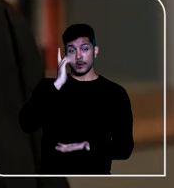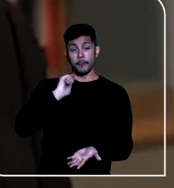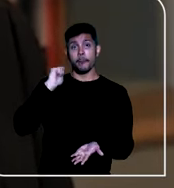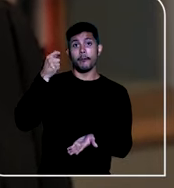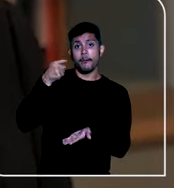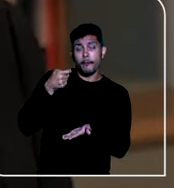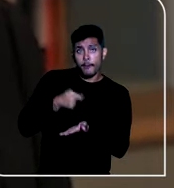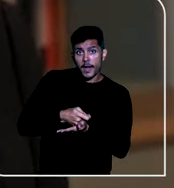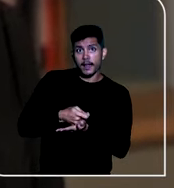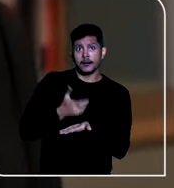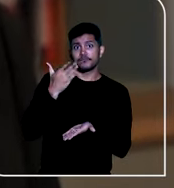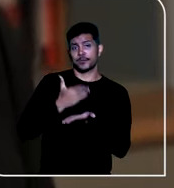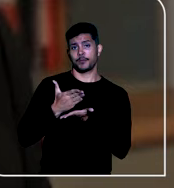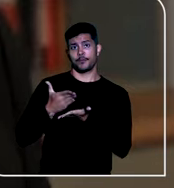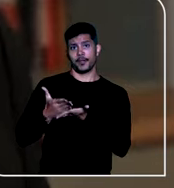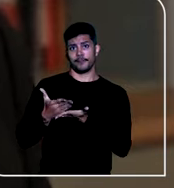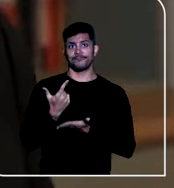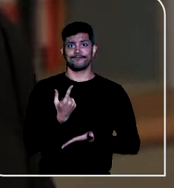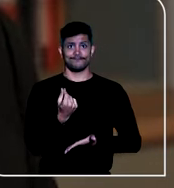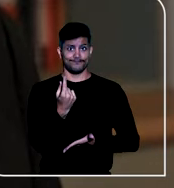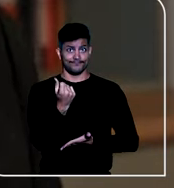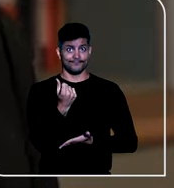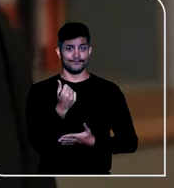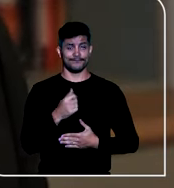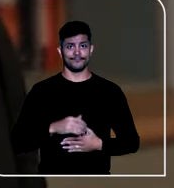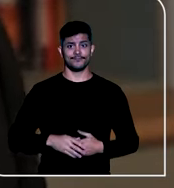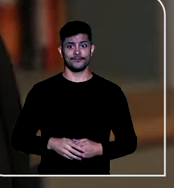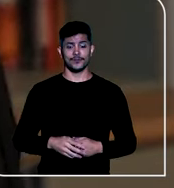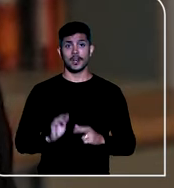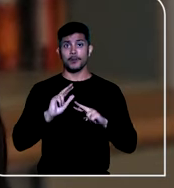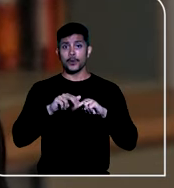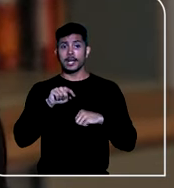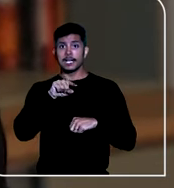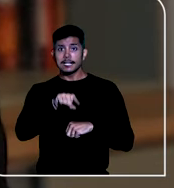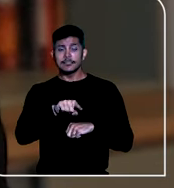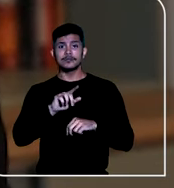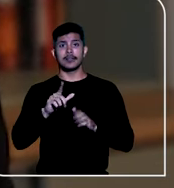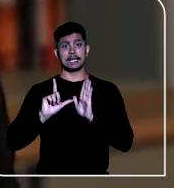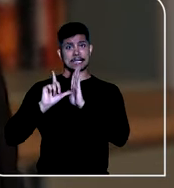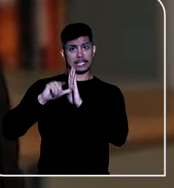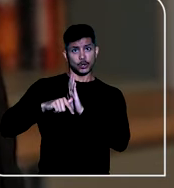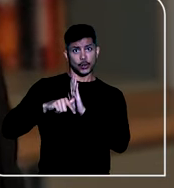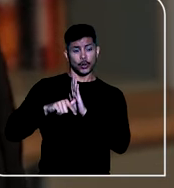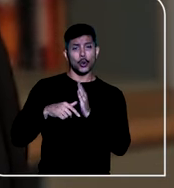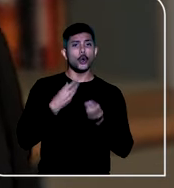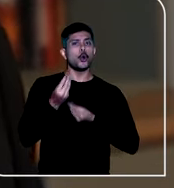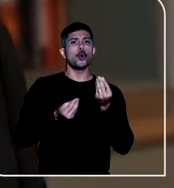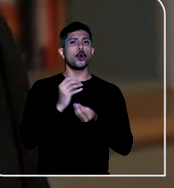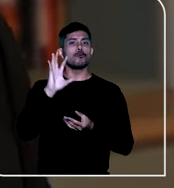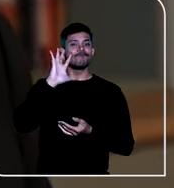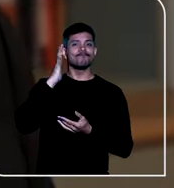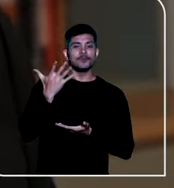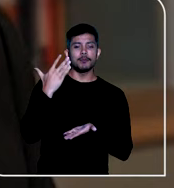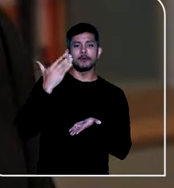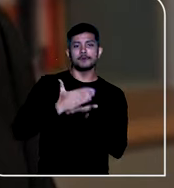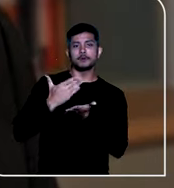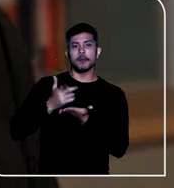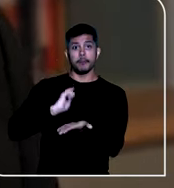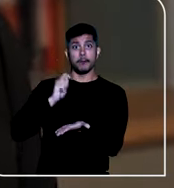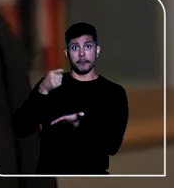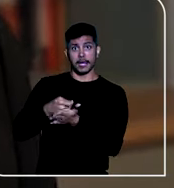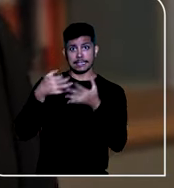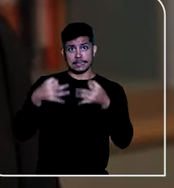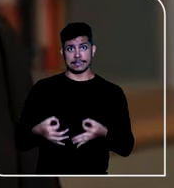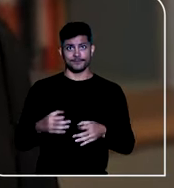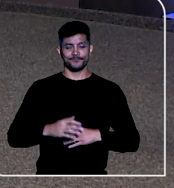para que essa pensão seja paga, para que esses alimentos que estão em atraso sejam devidamente quitados